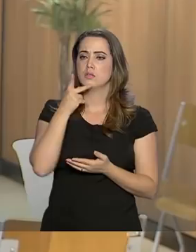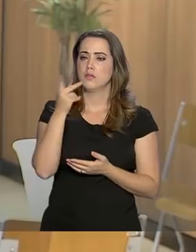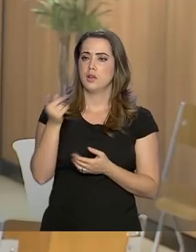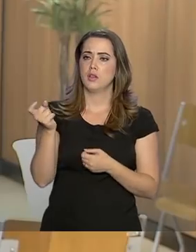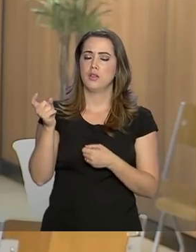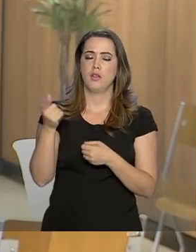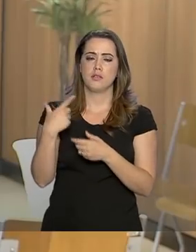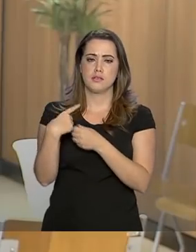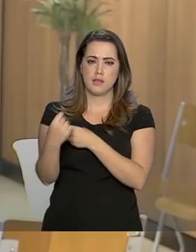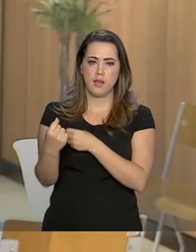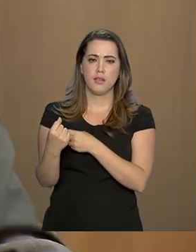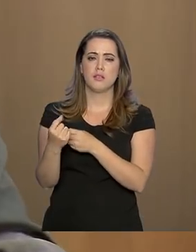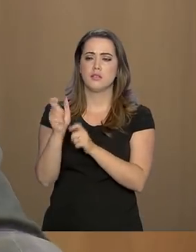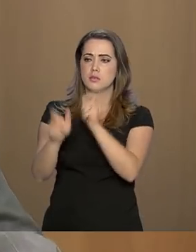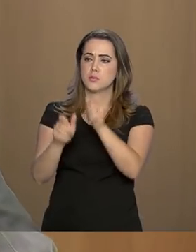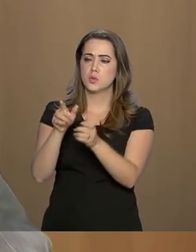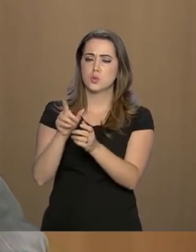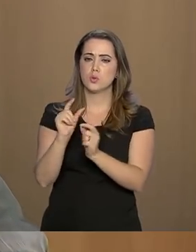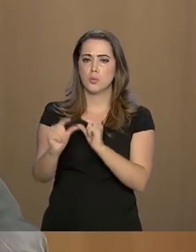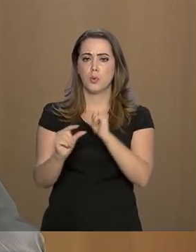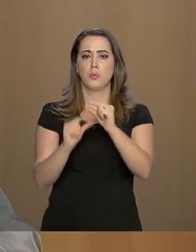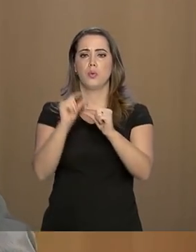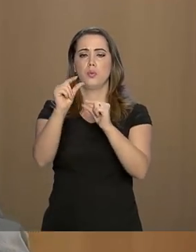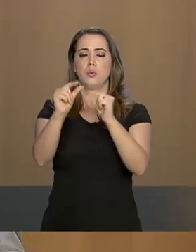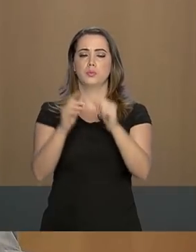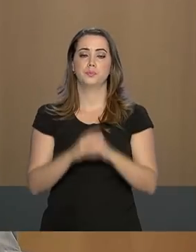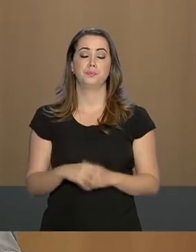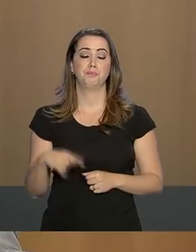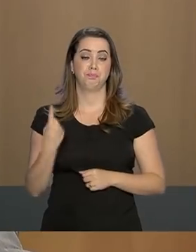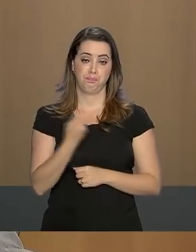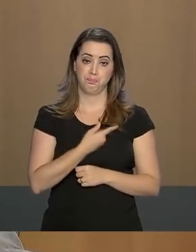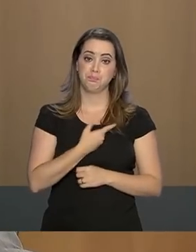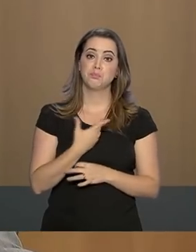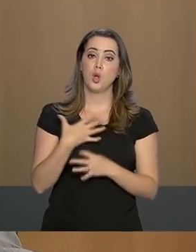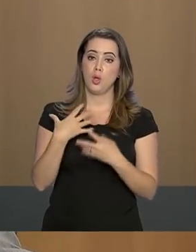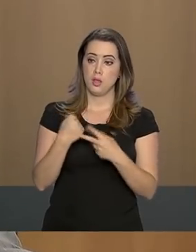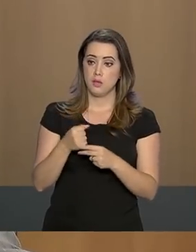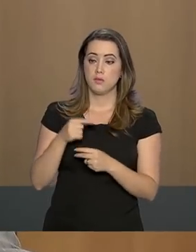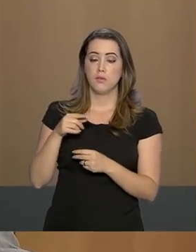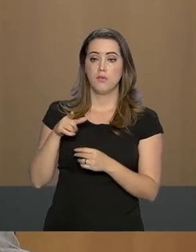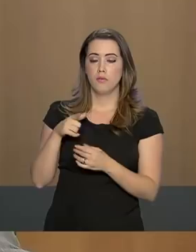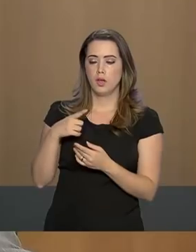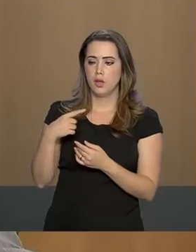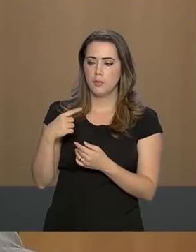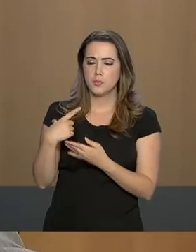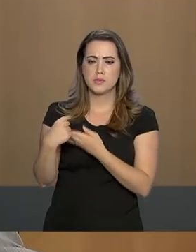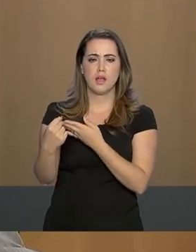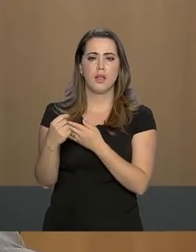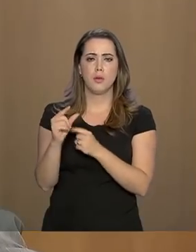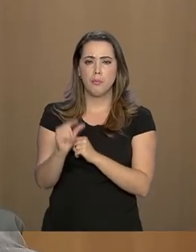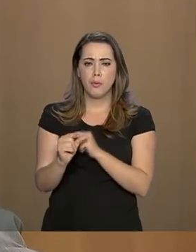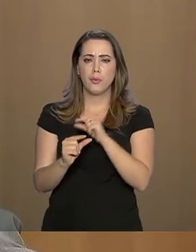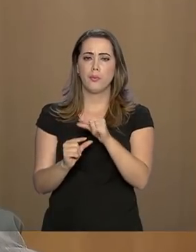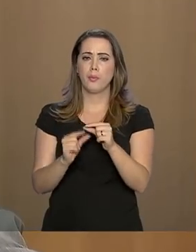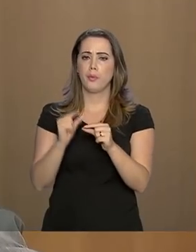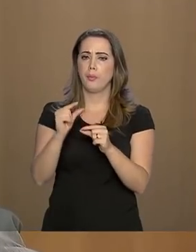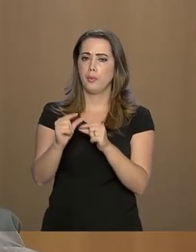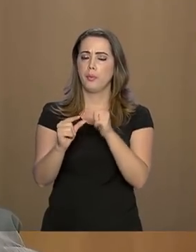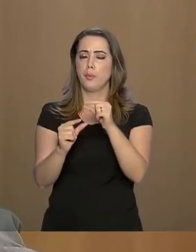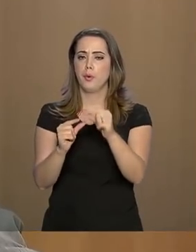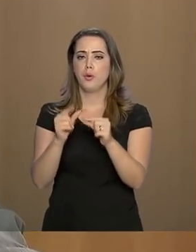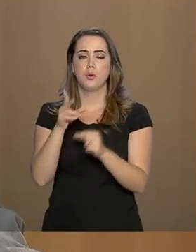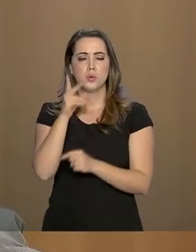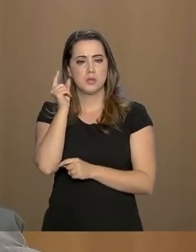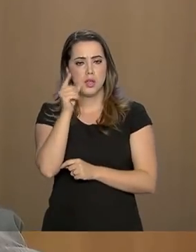tropas será gradual. Progressivamente nós vamos retirar a Força Nacional do Estado do Ceará em